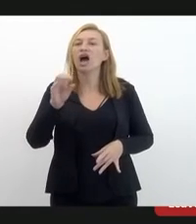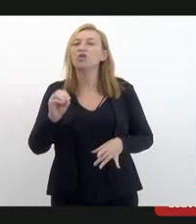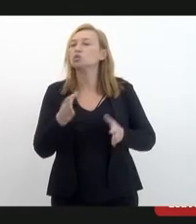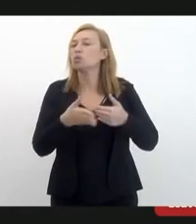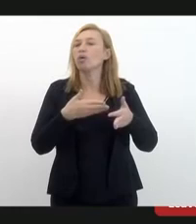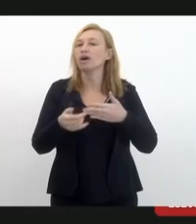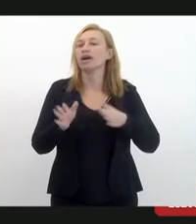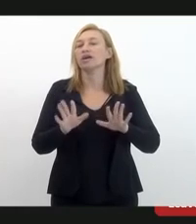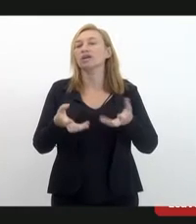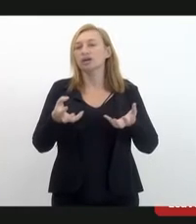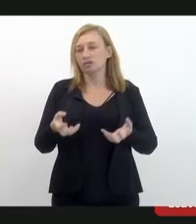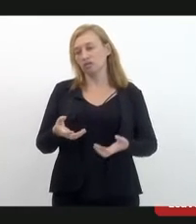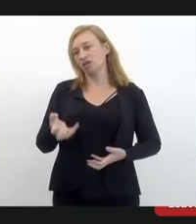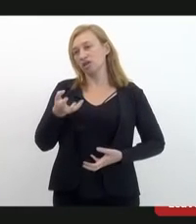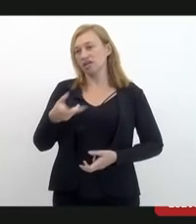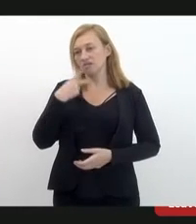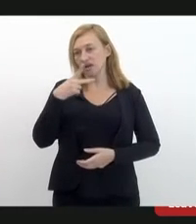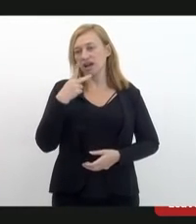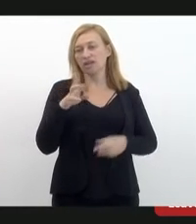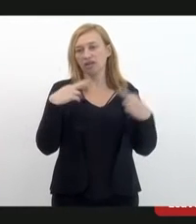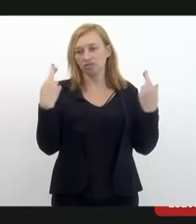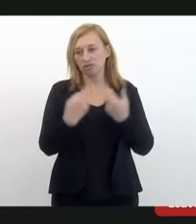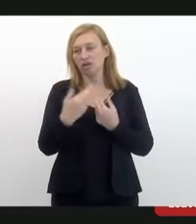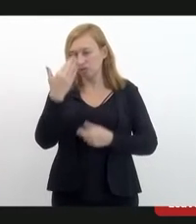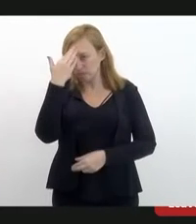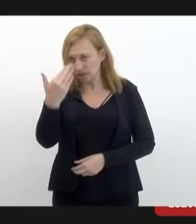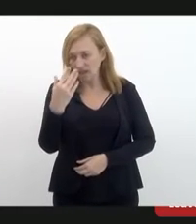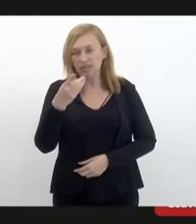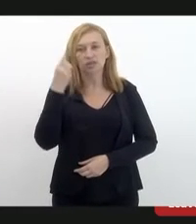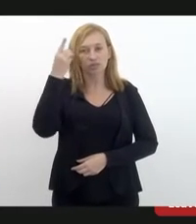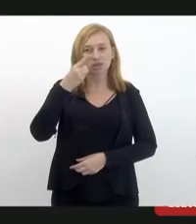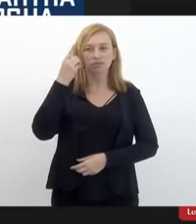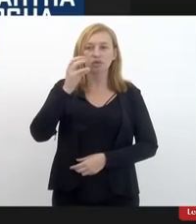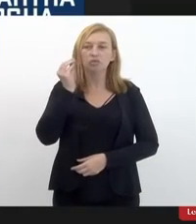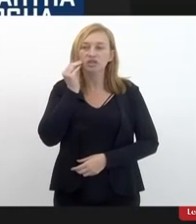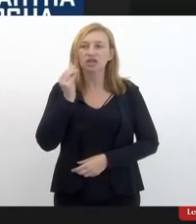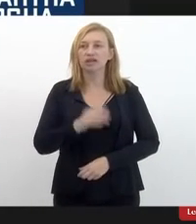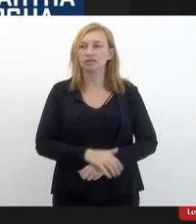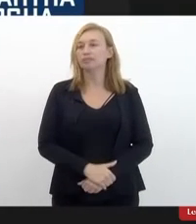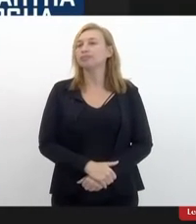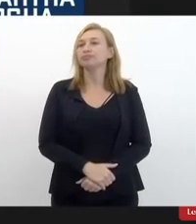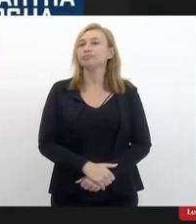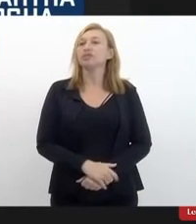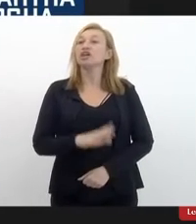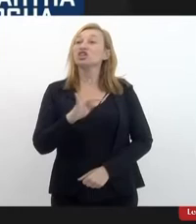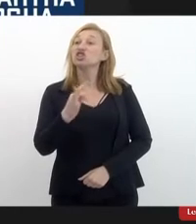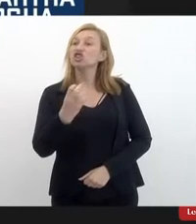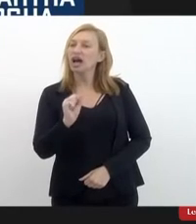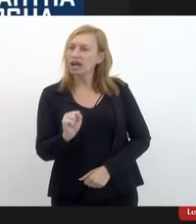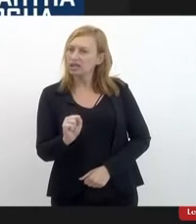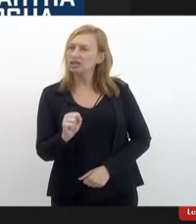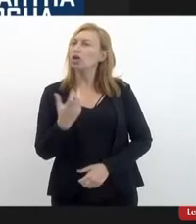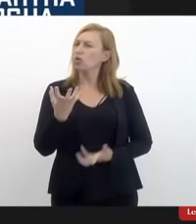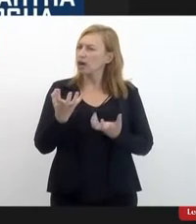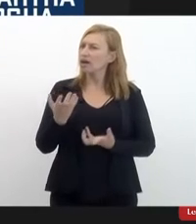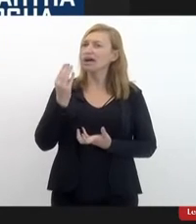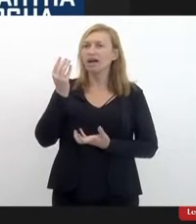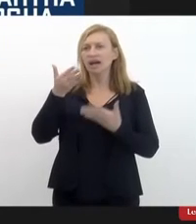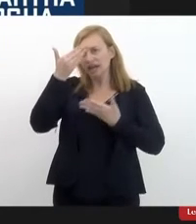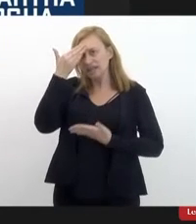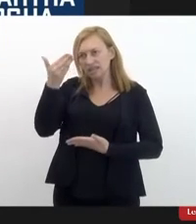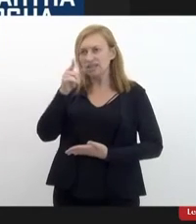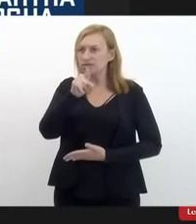Então, essa era a contribuição que eu tinha que colocar na audiência. Deputado, obrigado pela oportunidade. Charles, eu quero te agradecer.